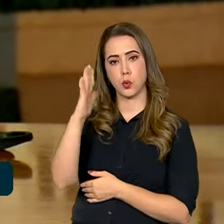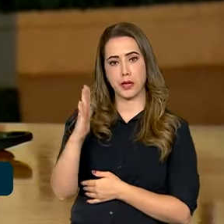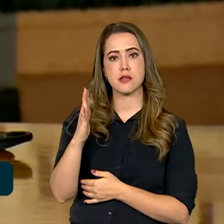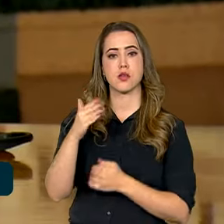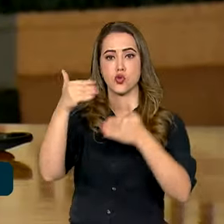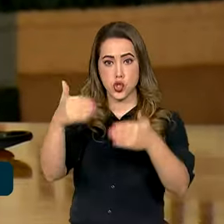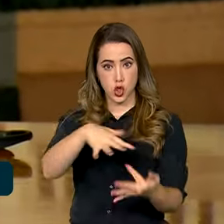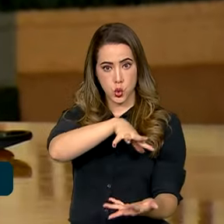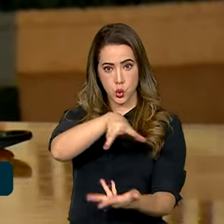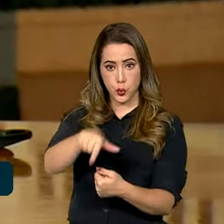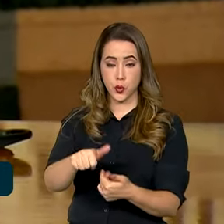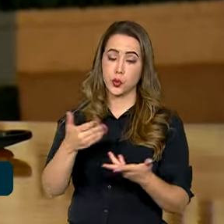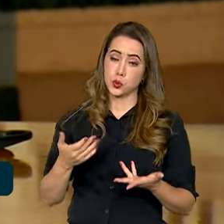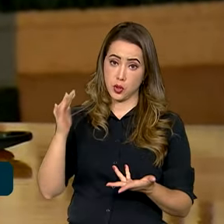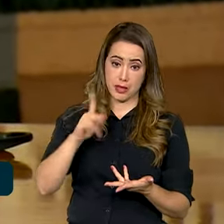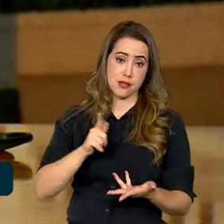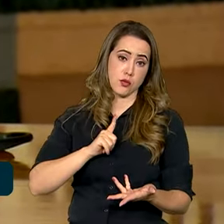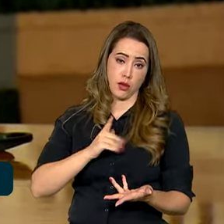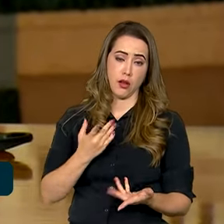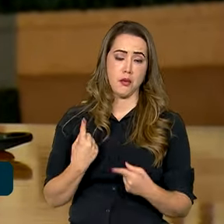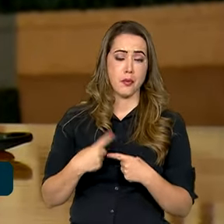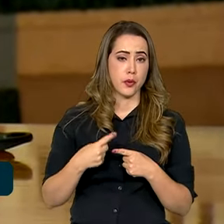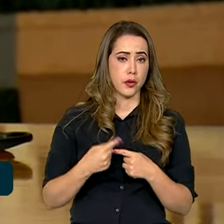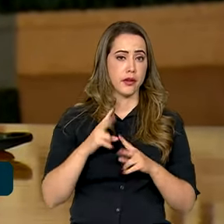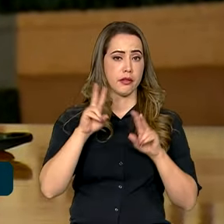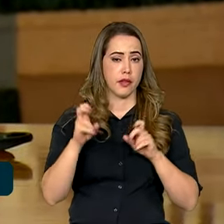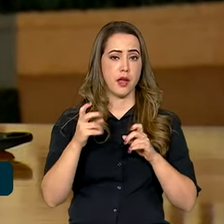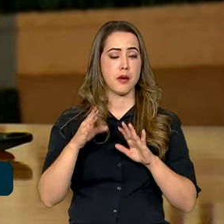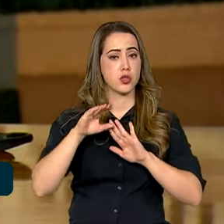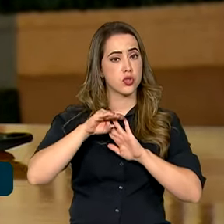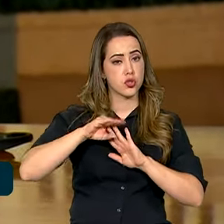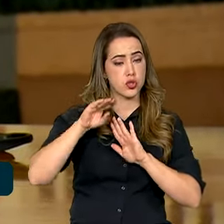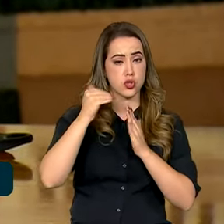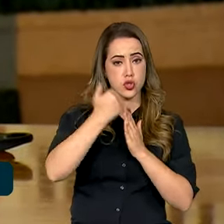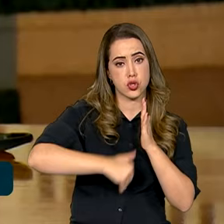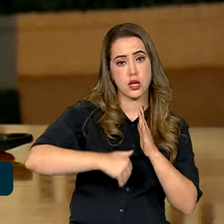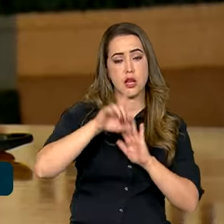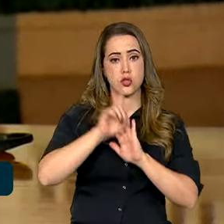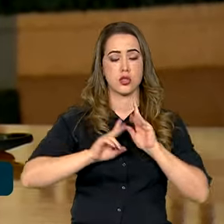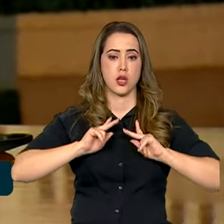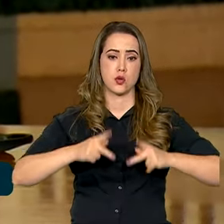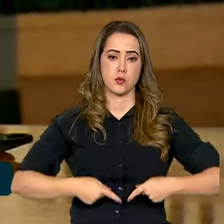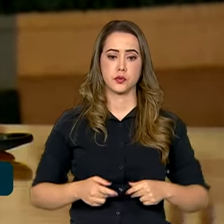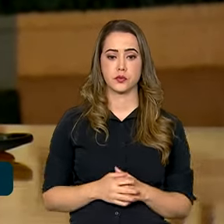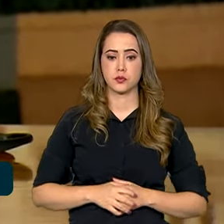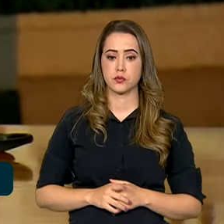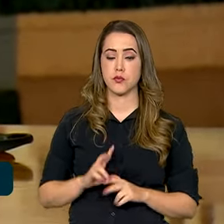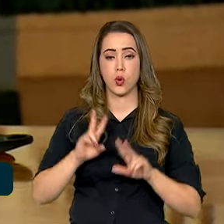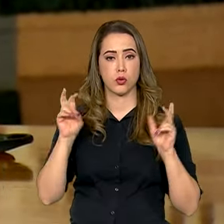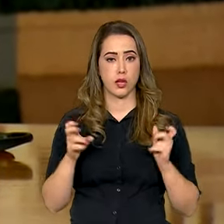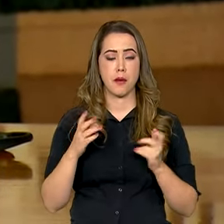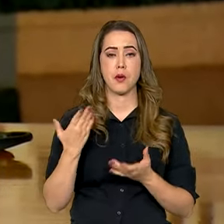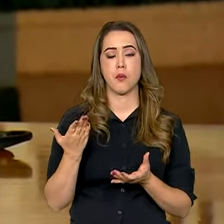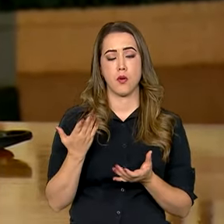sofrida pelo Estado brasileiro por conta de violações de direitos humanos. O caso Ximenes Lopes foi